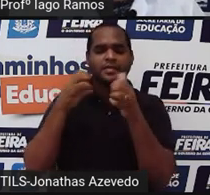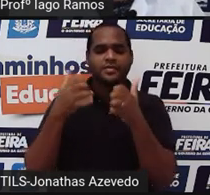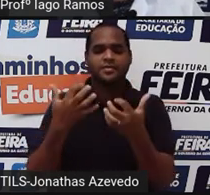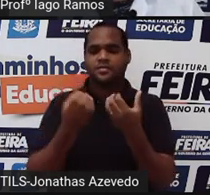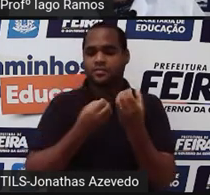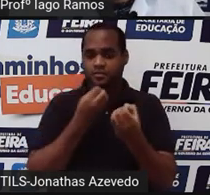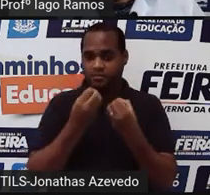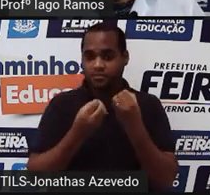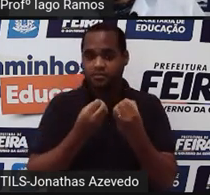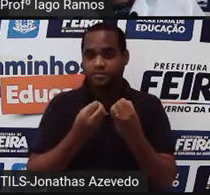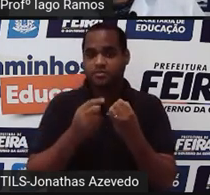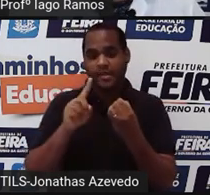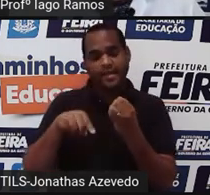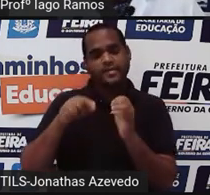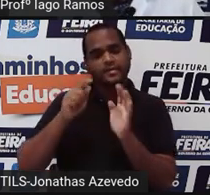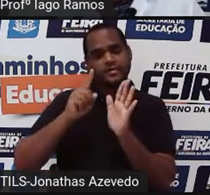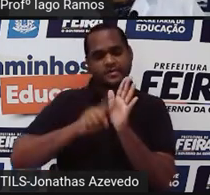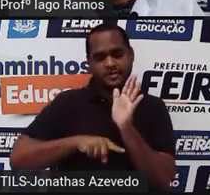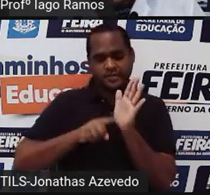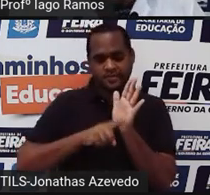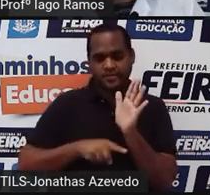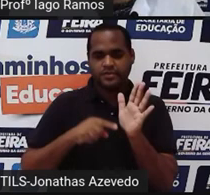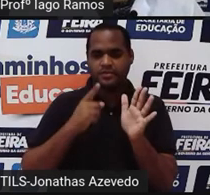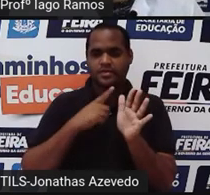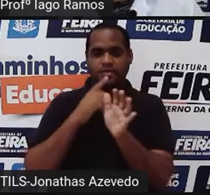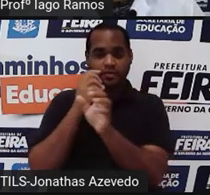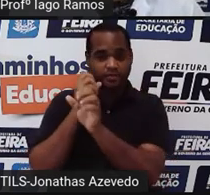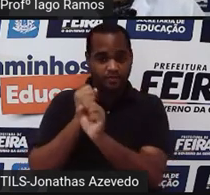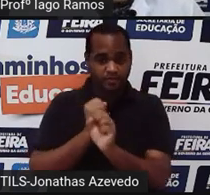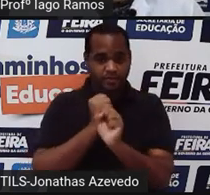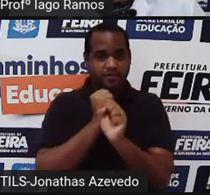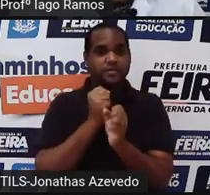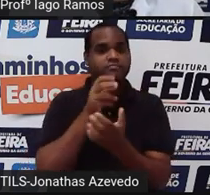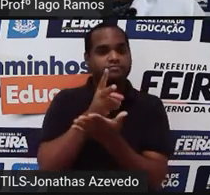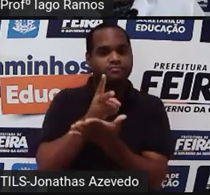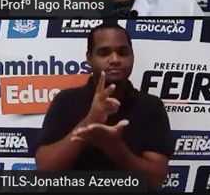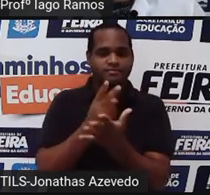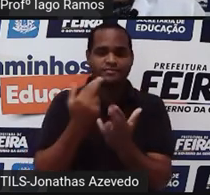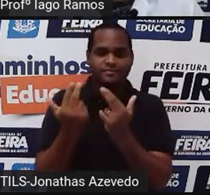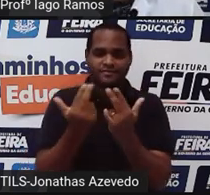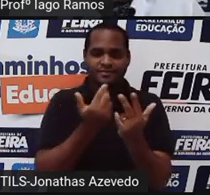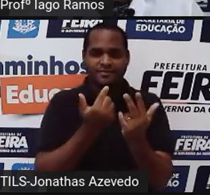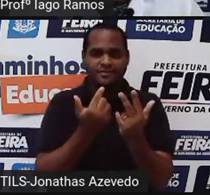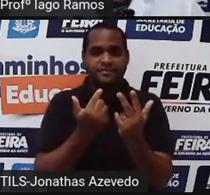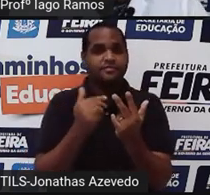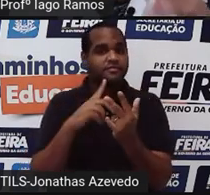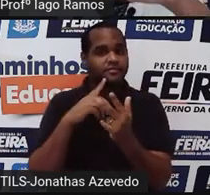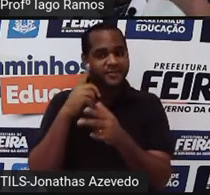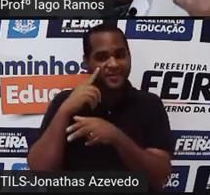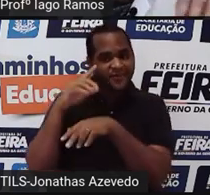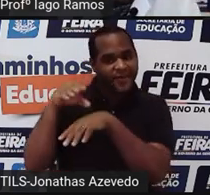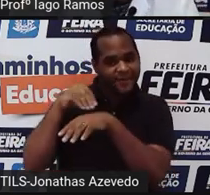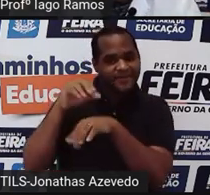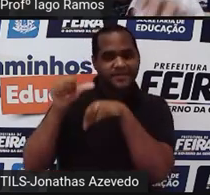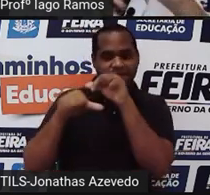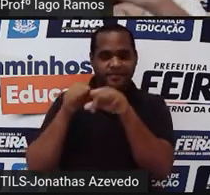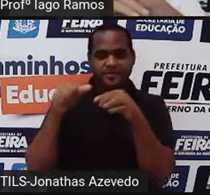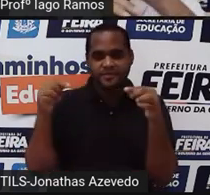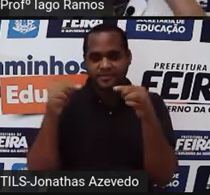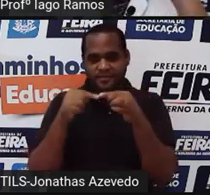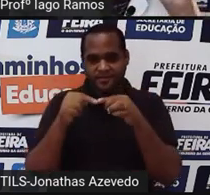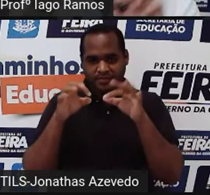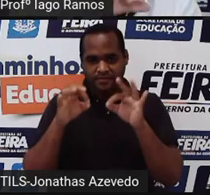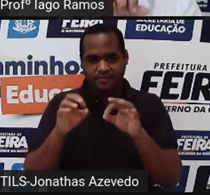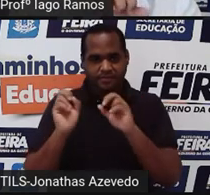O expoente é negativo, a forma de calcular vai ser sempre assim. Pega essa base aí embaixo, inverte, tá?